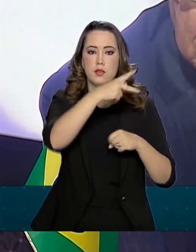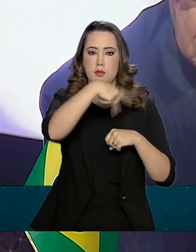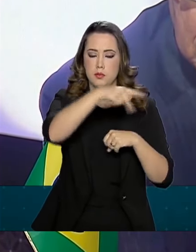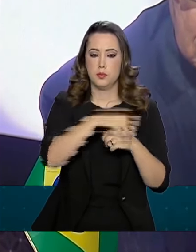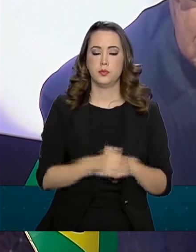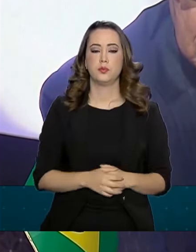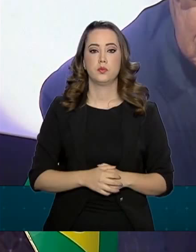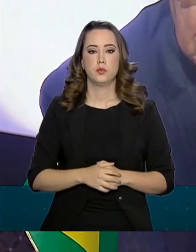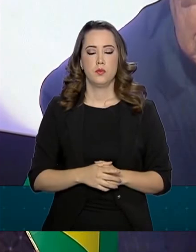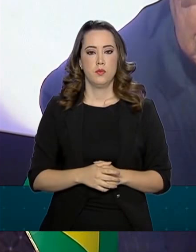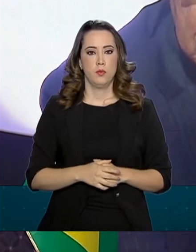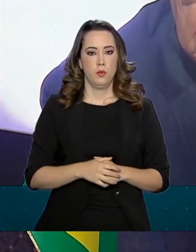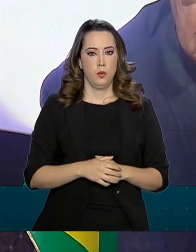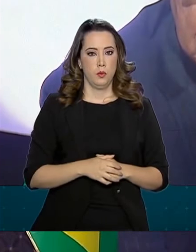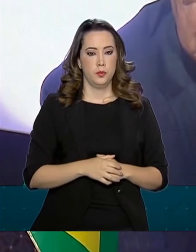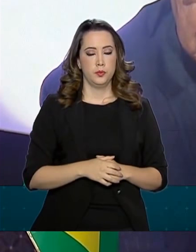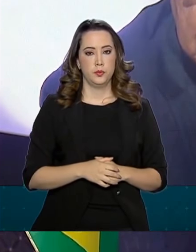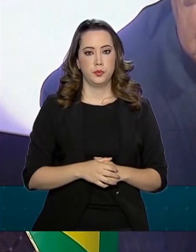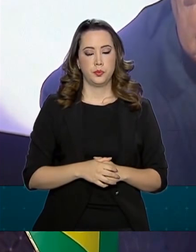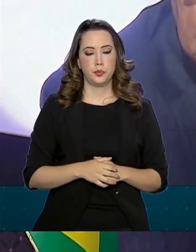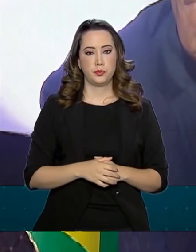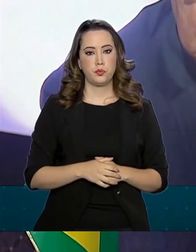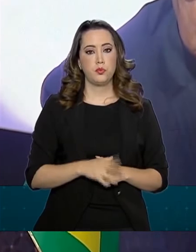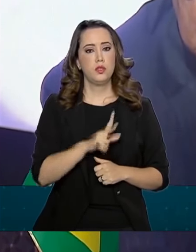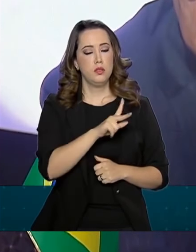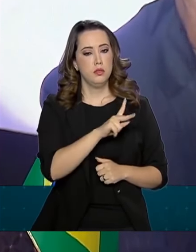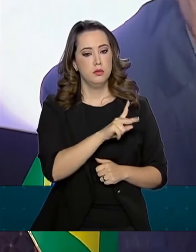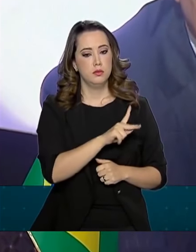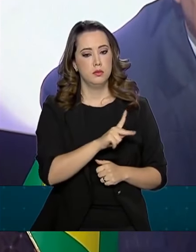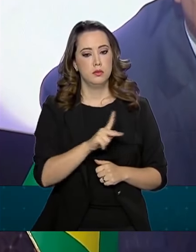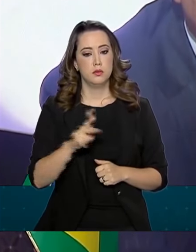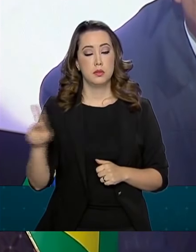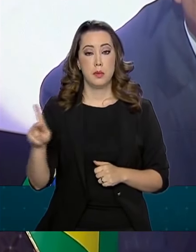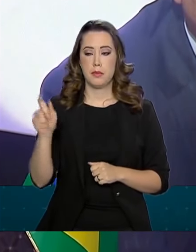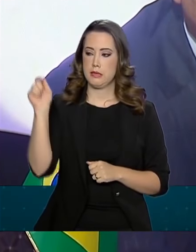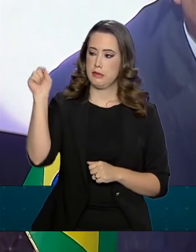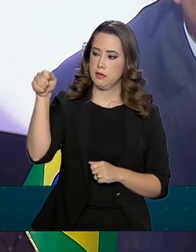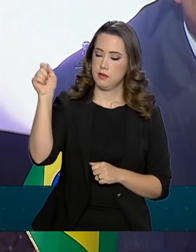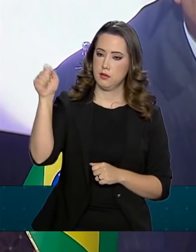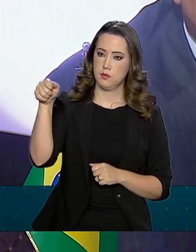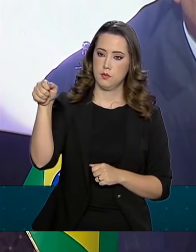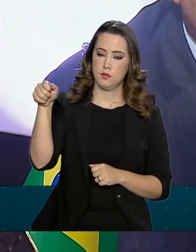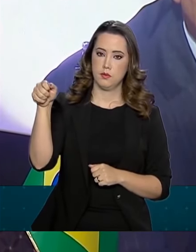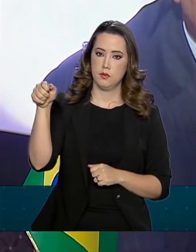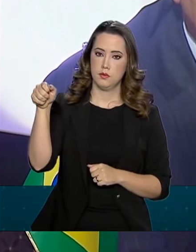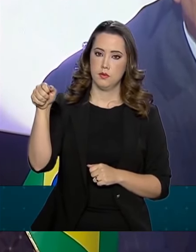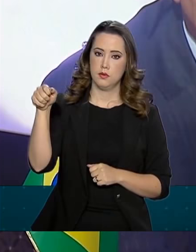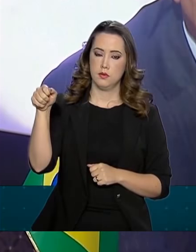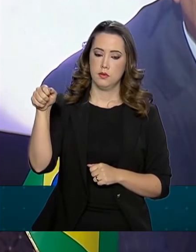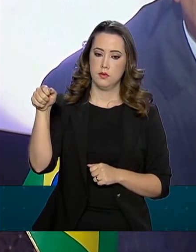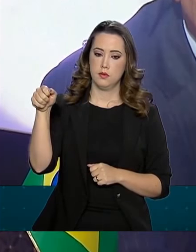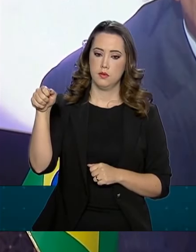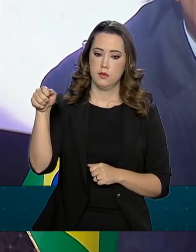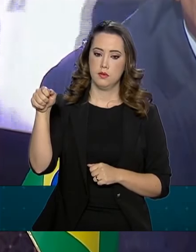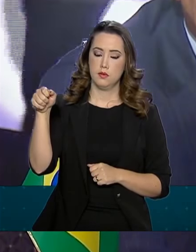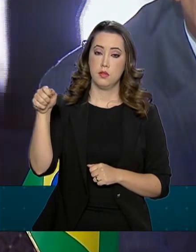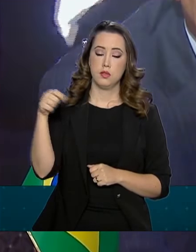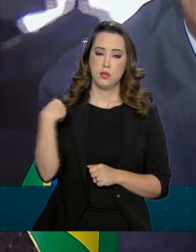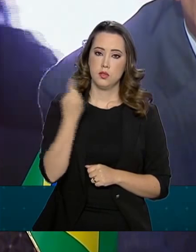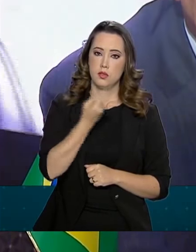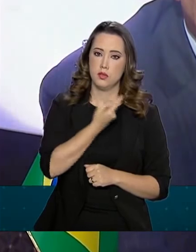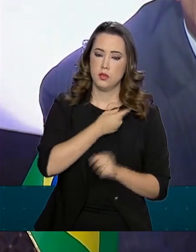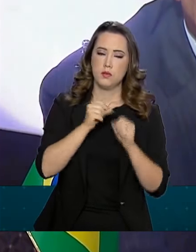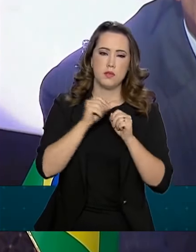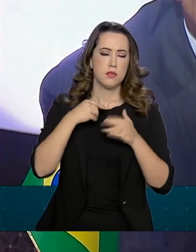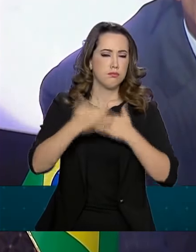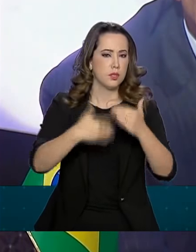Na presidência argentina, realizamos progresso em todas as áreas. Parabéns,